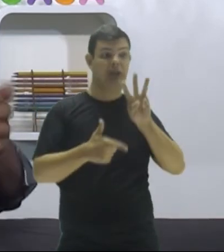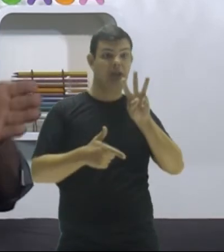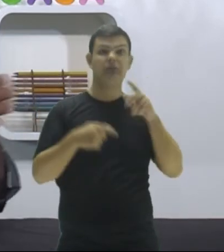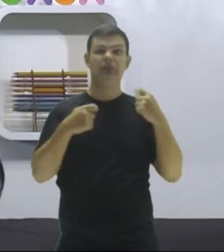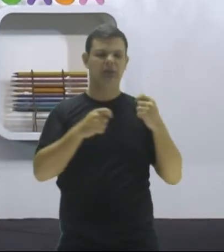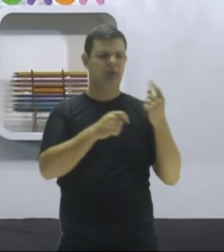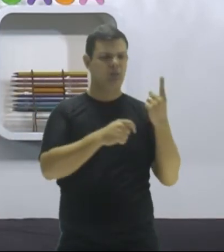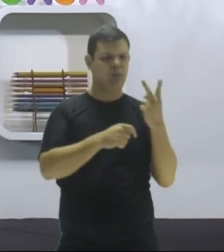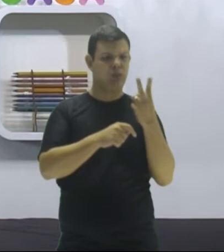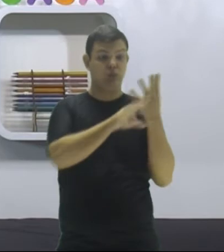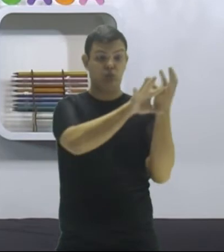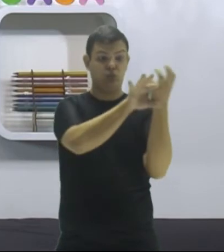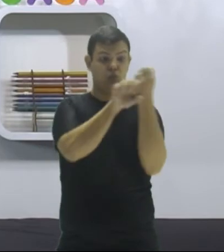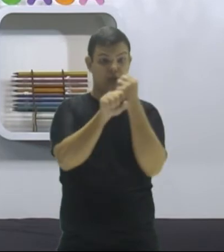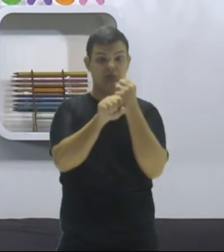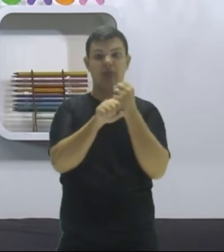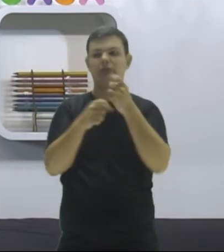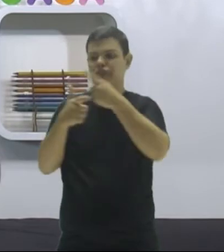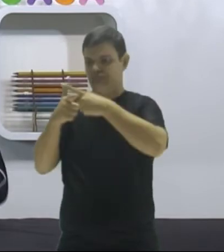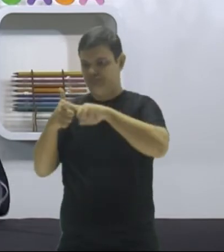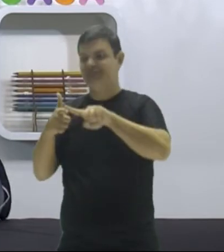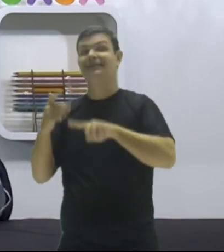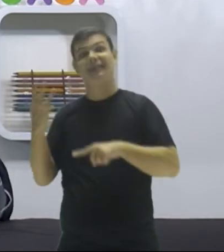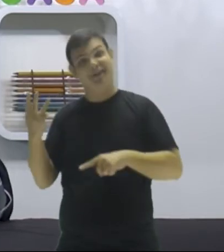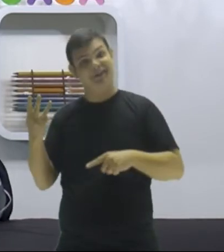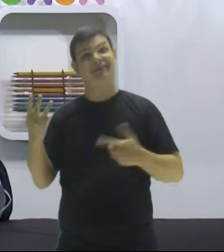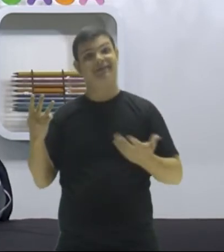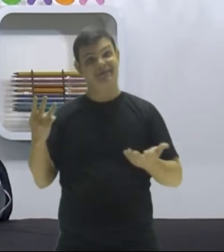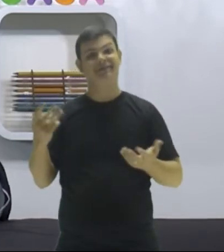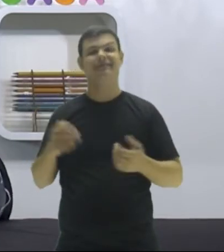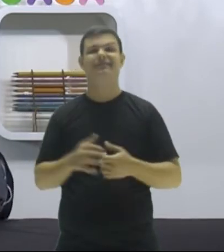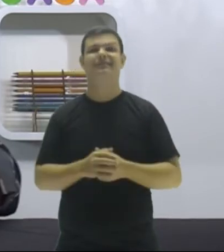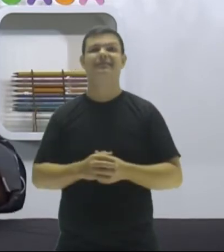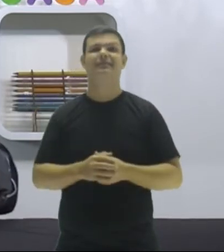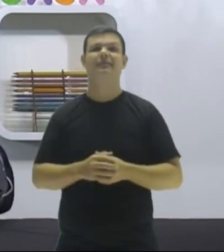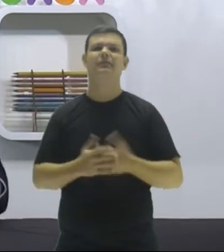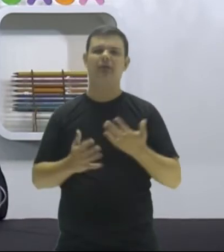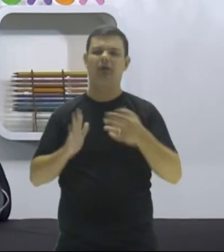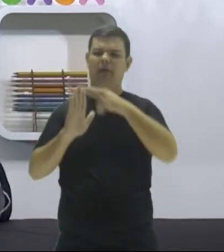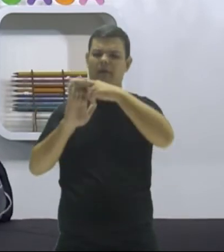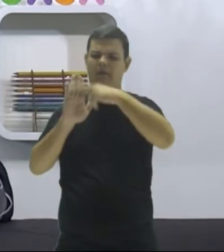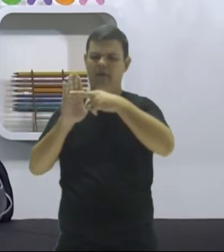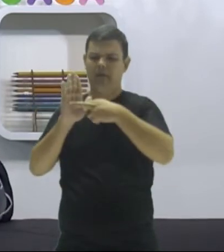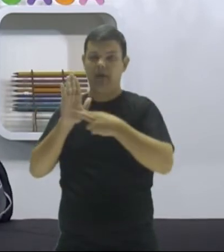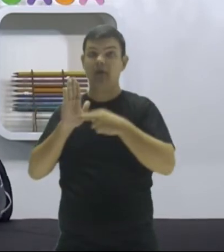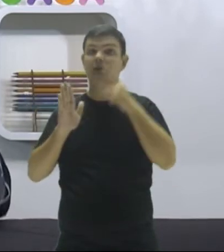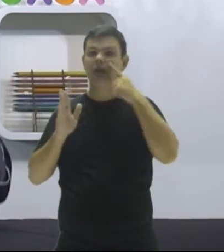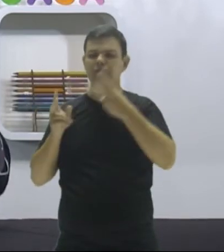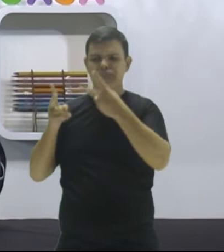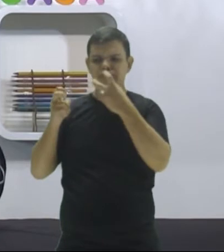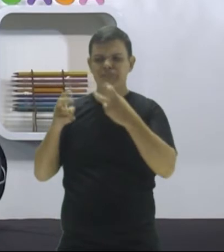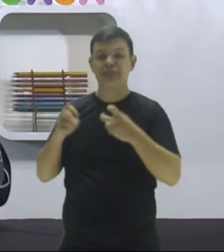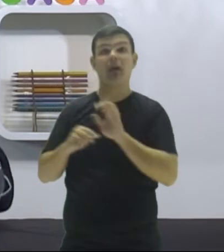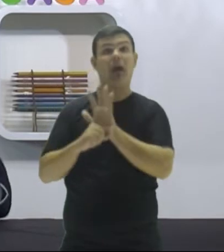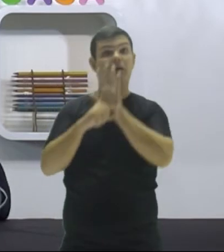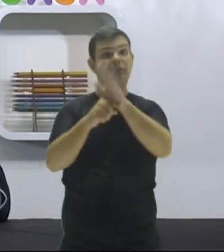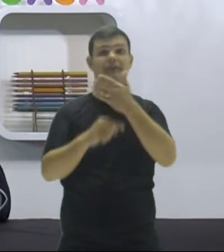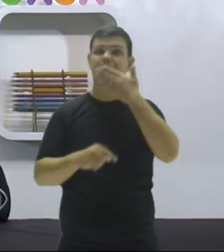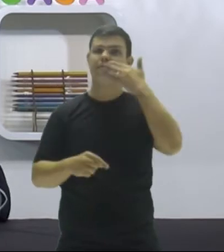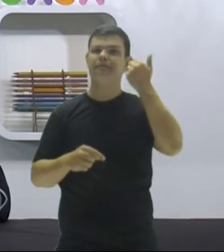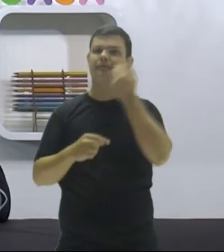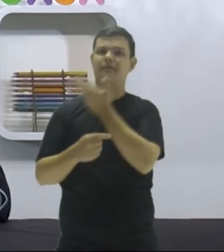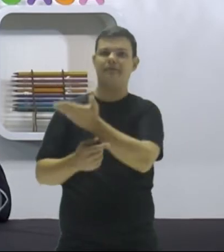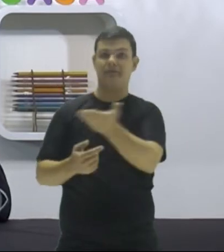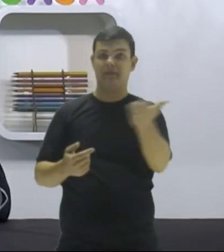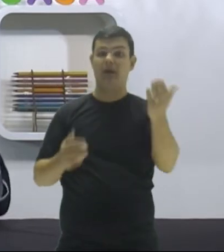absolutos, ao somar, tem que possibilitar a divisão por três, entendeu? Então, preste atenção nesse critério aí que vai facilitar o seu dia